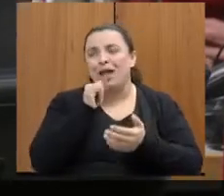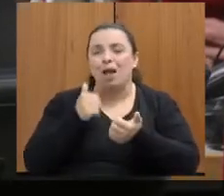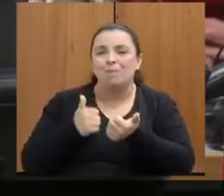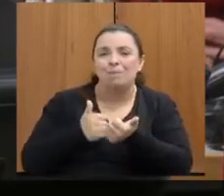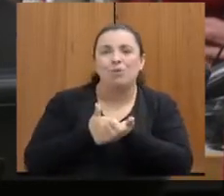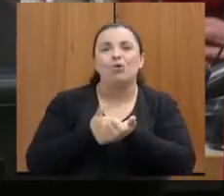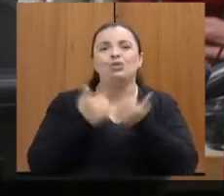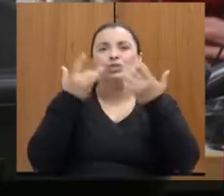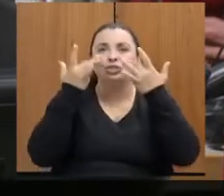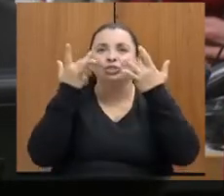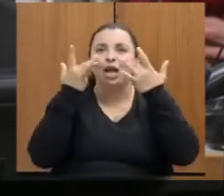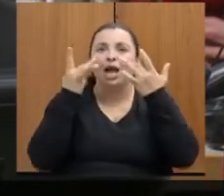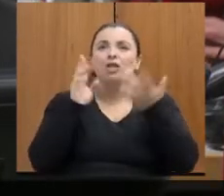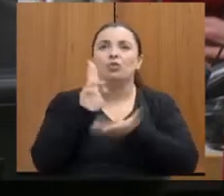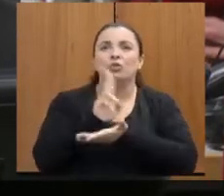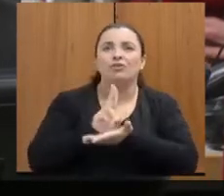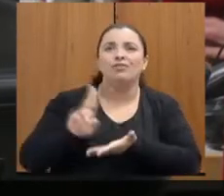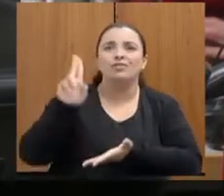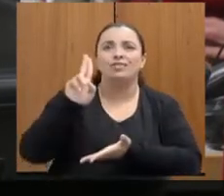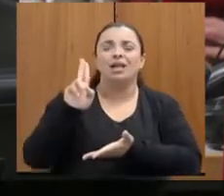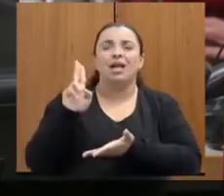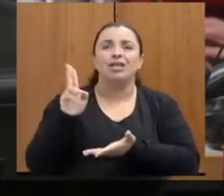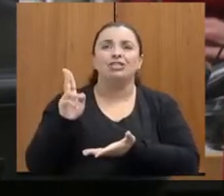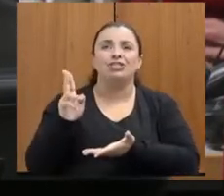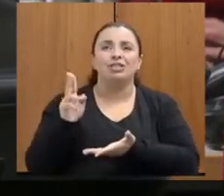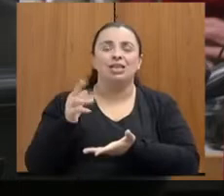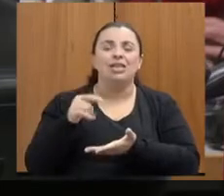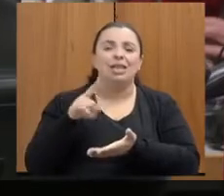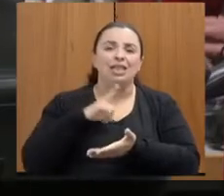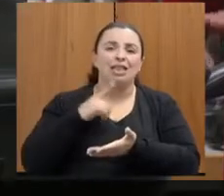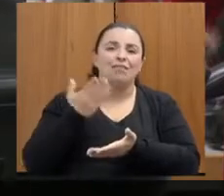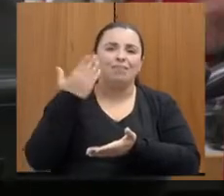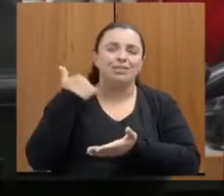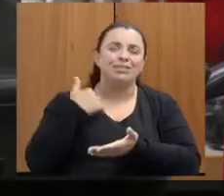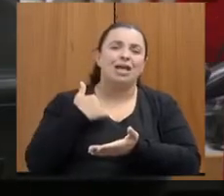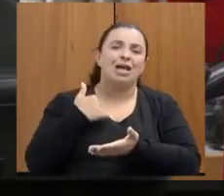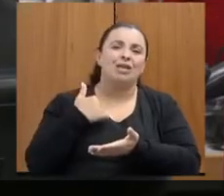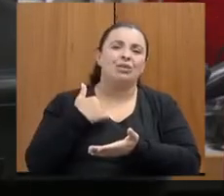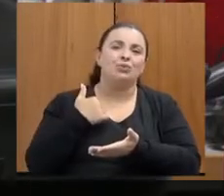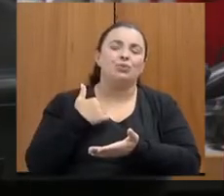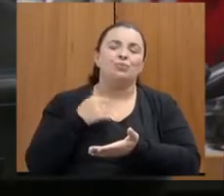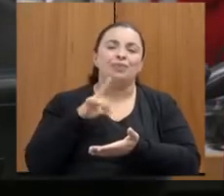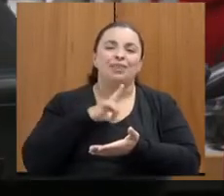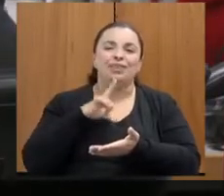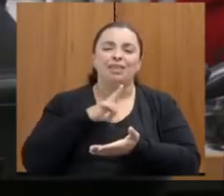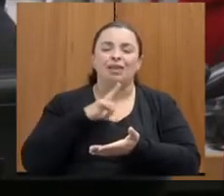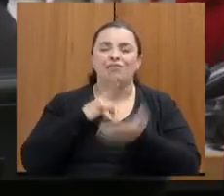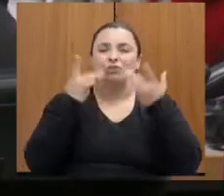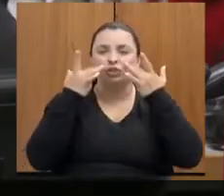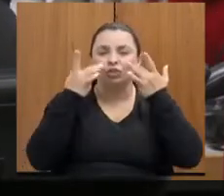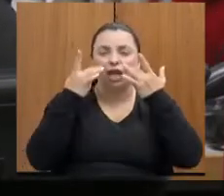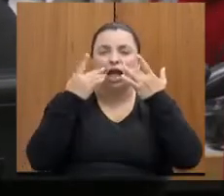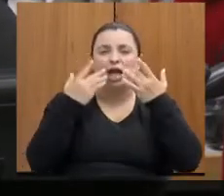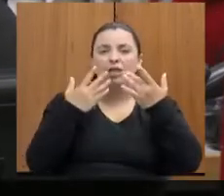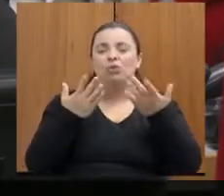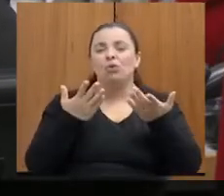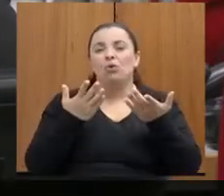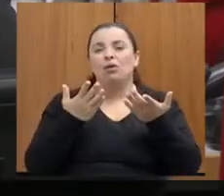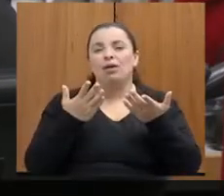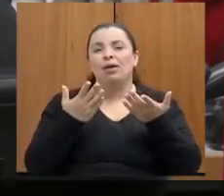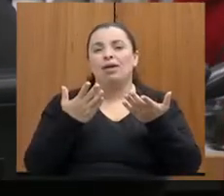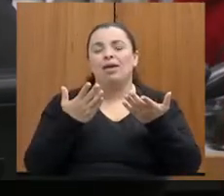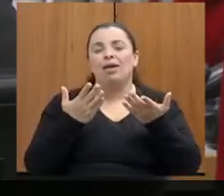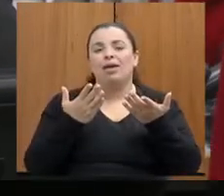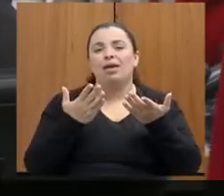que apresentamos lá uma peça baseada no livro da Conceição Alvaristo Olhos d'Água, você pensa o que isso tem a ver com delegacia de